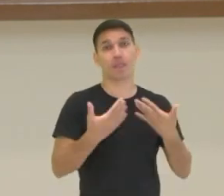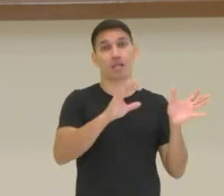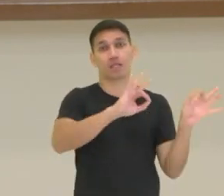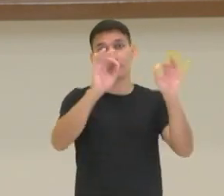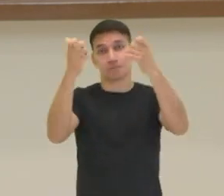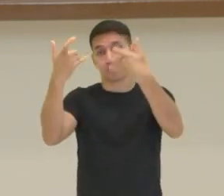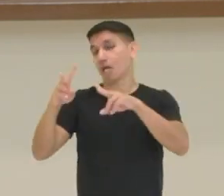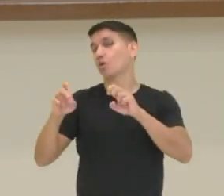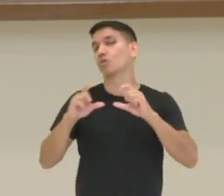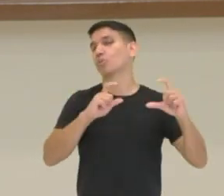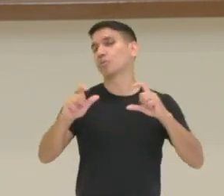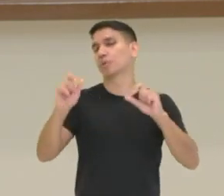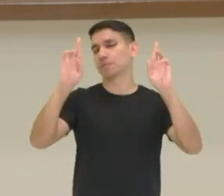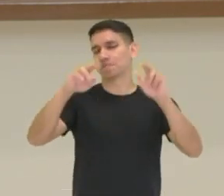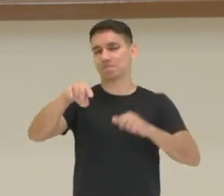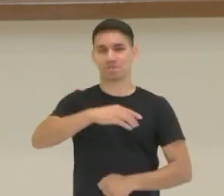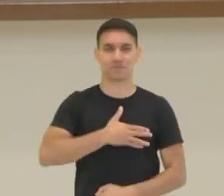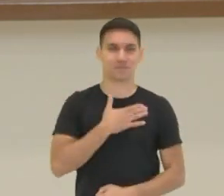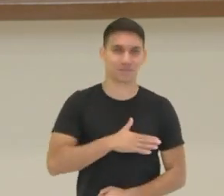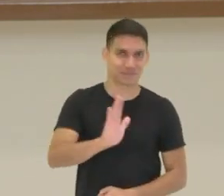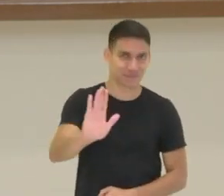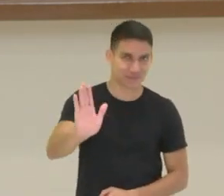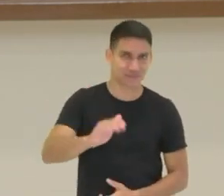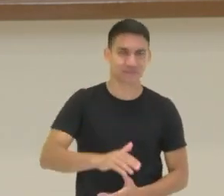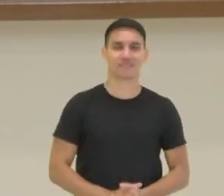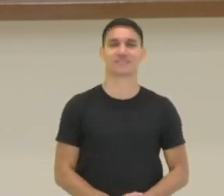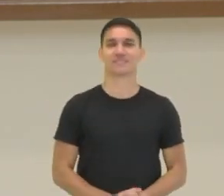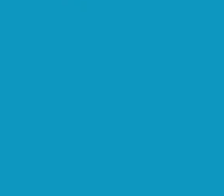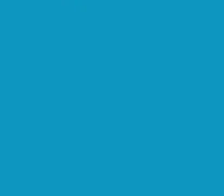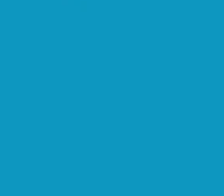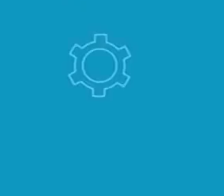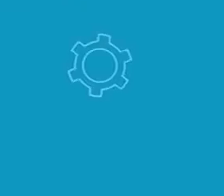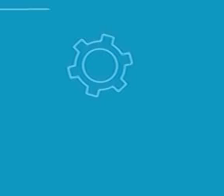sobre tirinha. Eu espero que vocês tenham gostado e até breve!